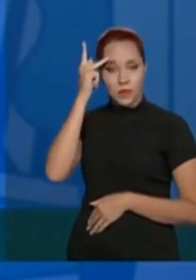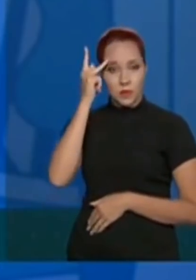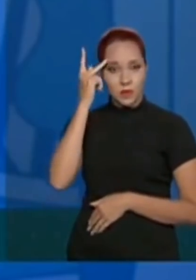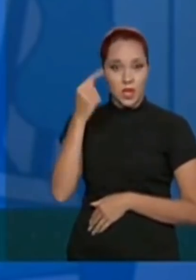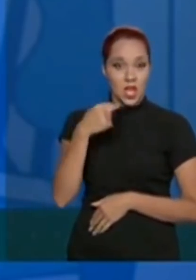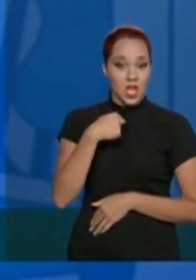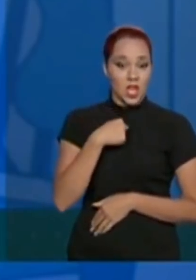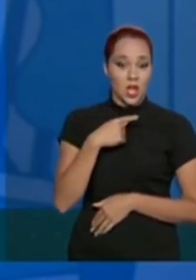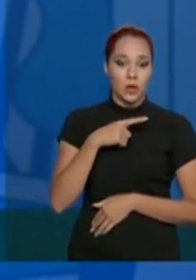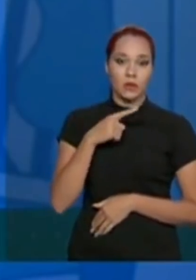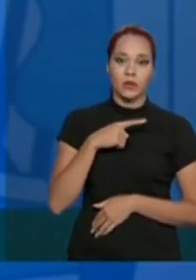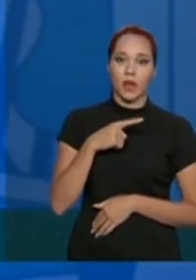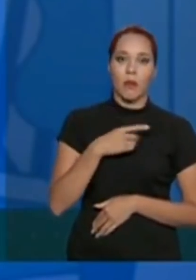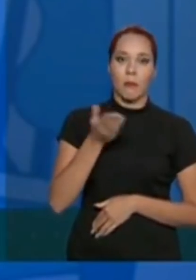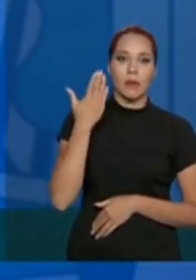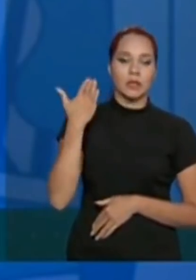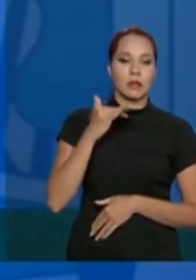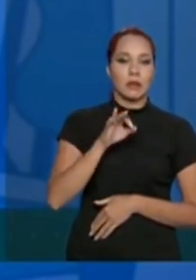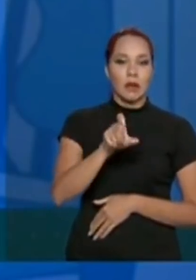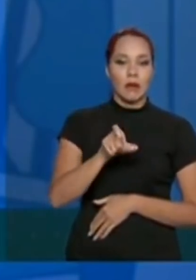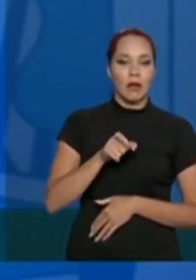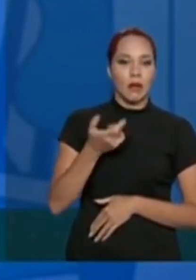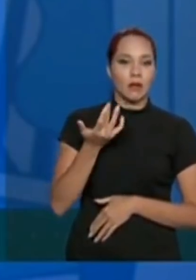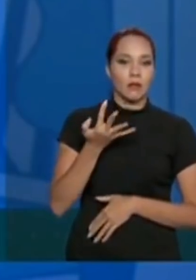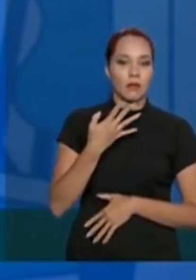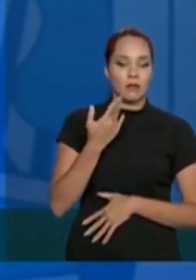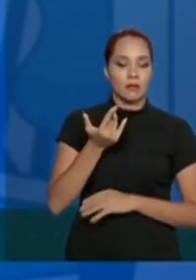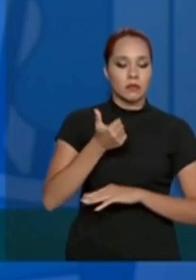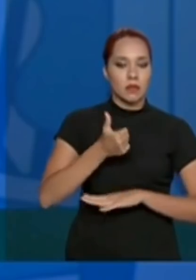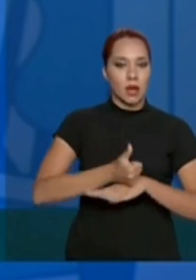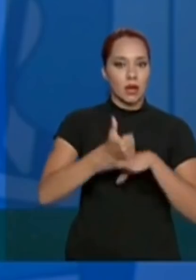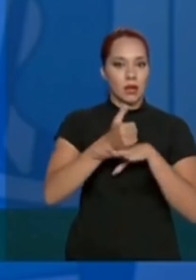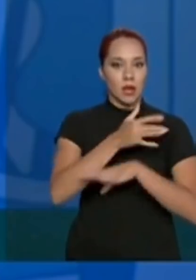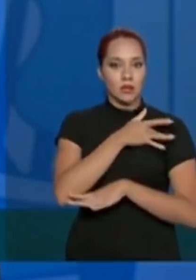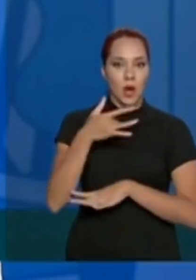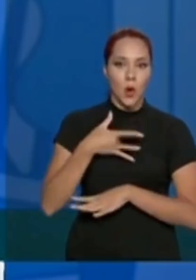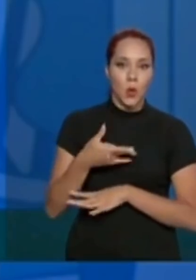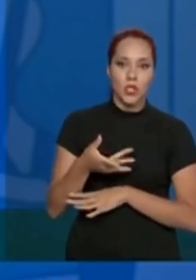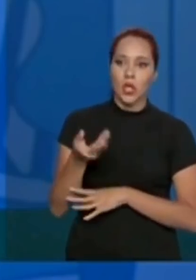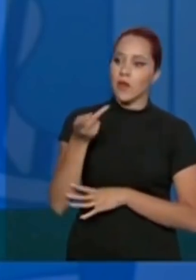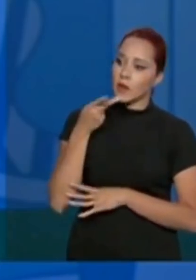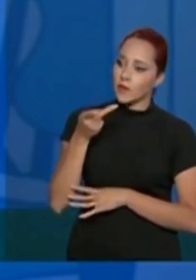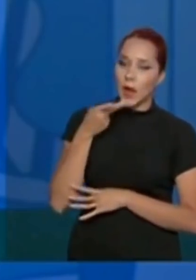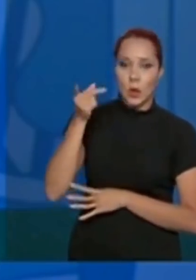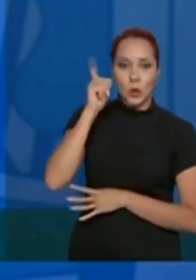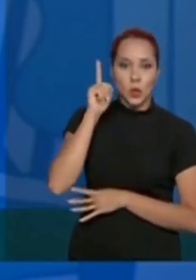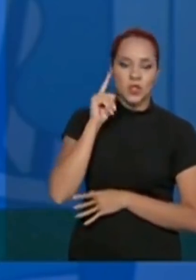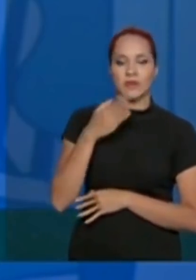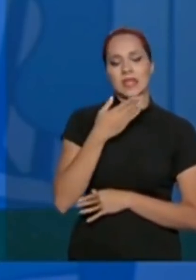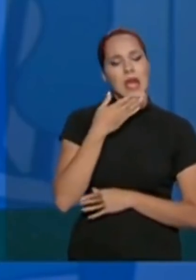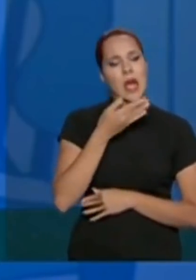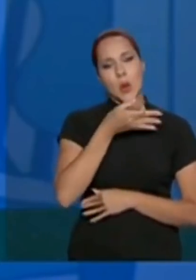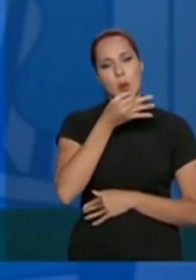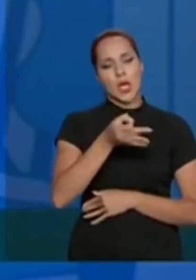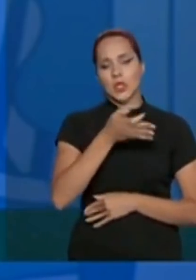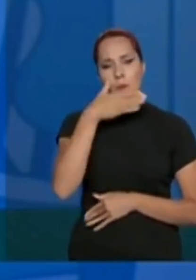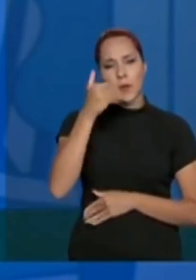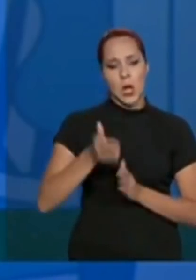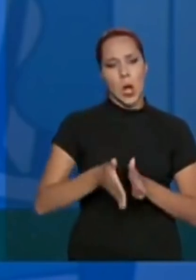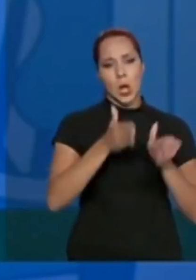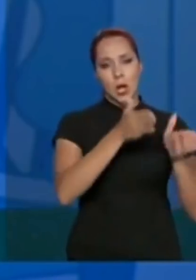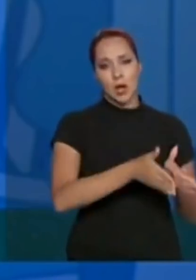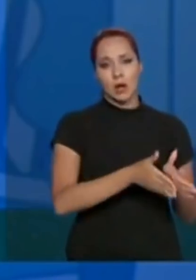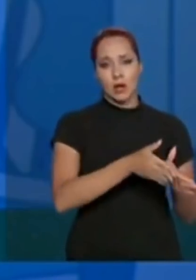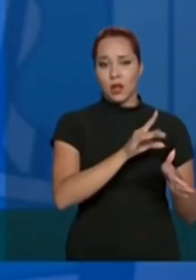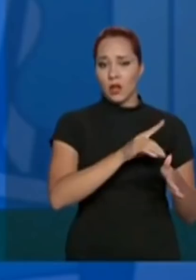eu tenho ex-secretários de saúde que verbalizam diariamente que ele acha que o caminho é outro, deputado